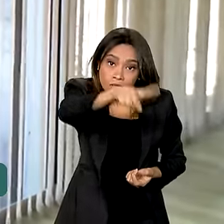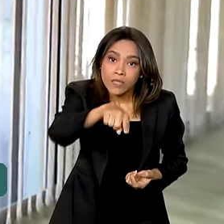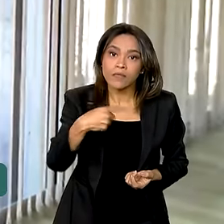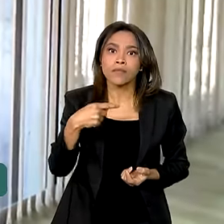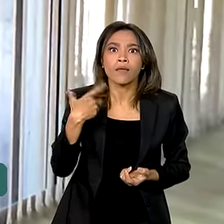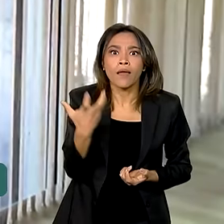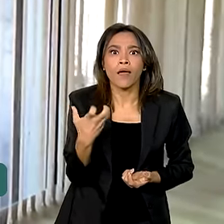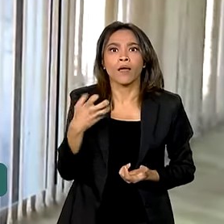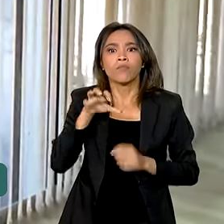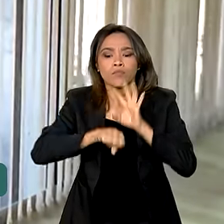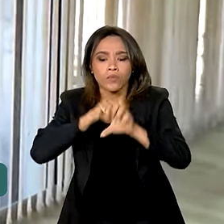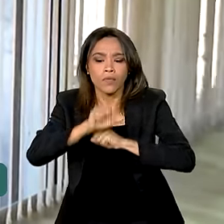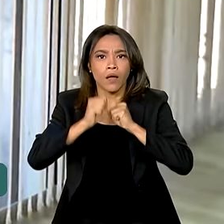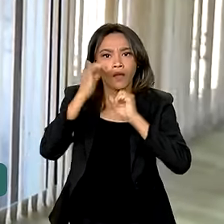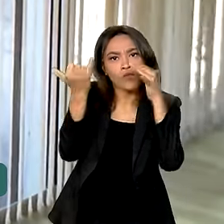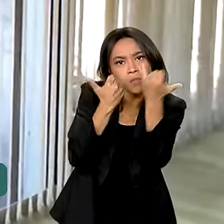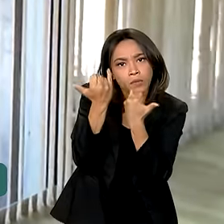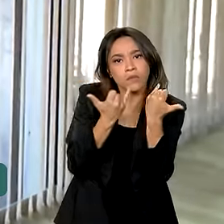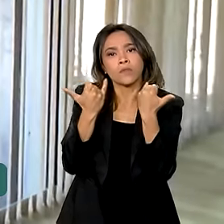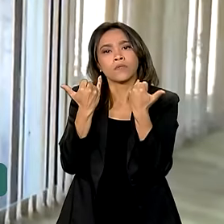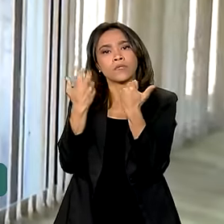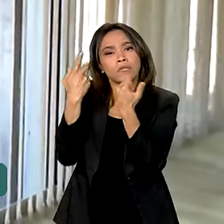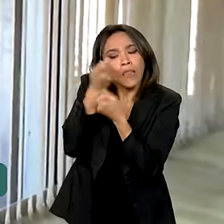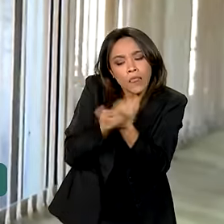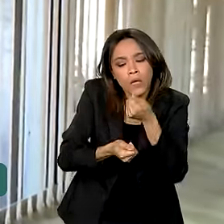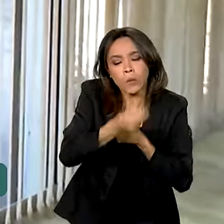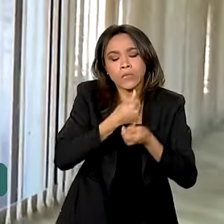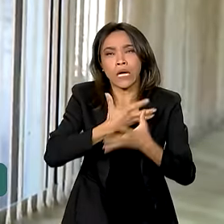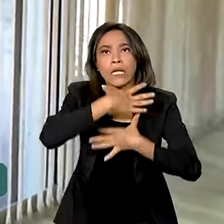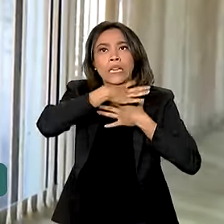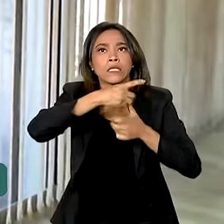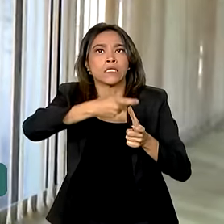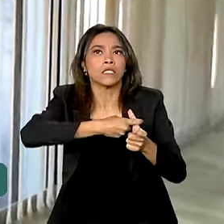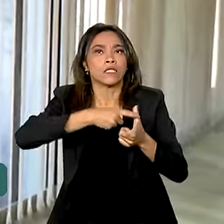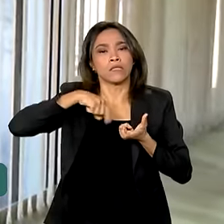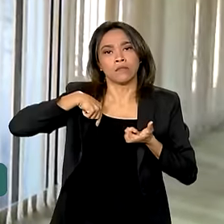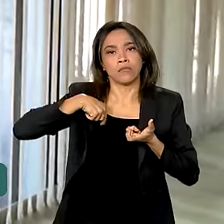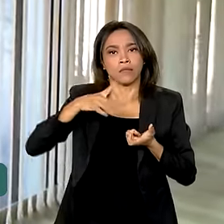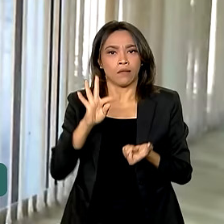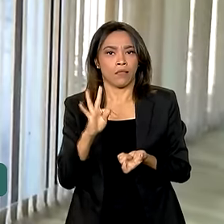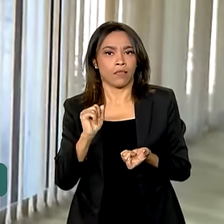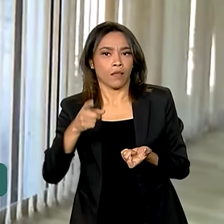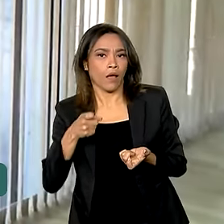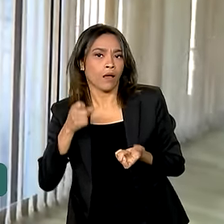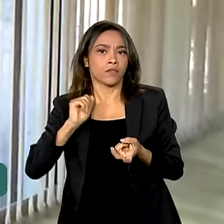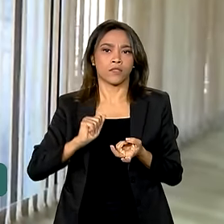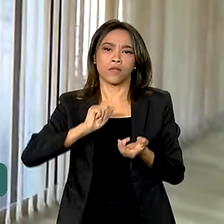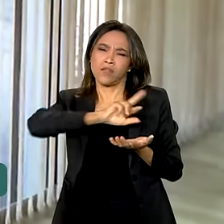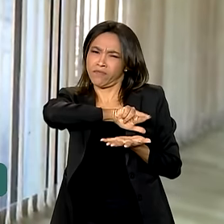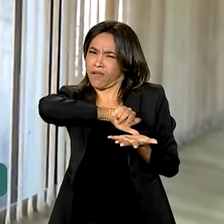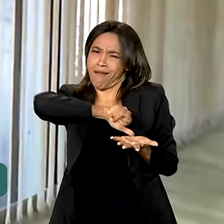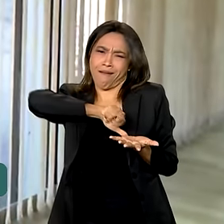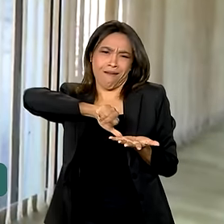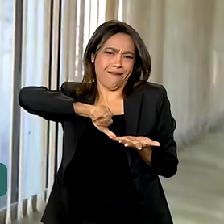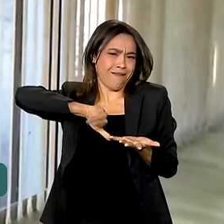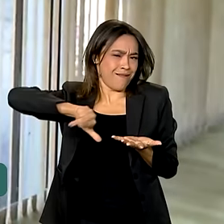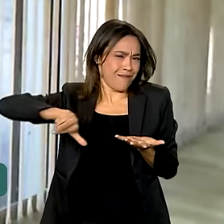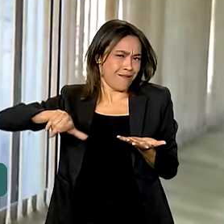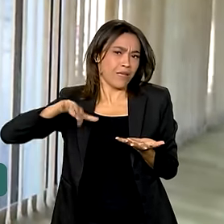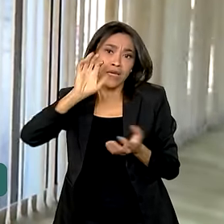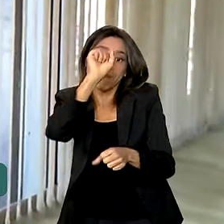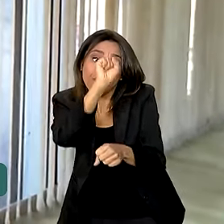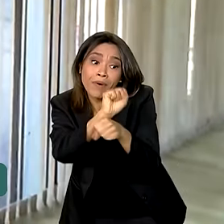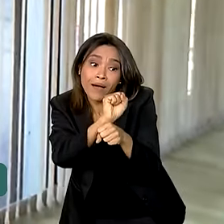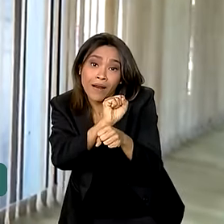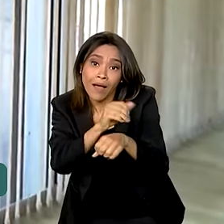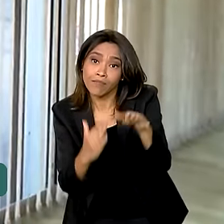informações, que quer renegociar as suas tarifas ou mesmo fazer uso dessa questão de suspensão da